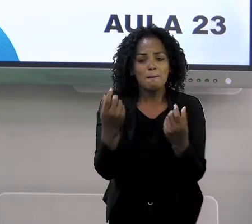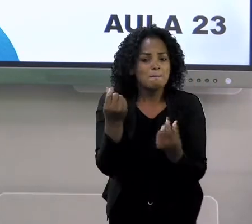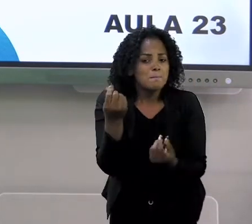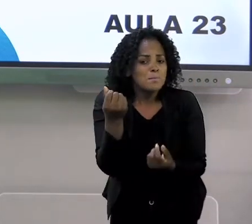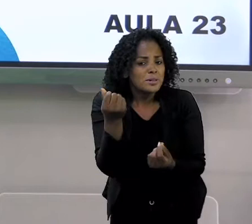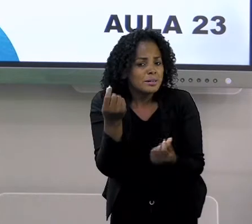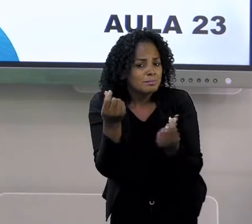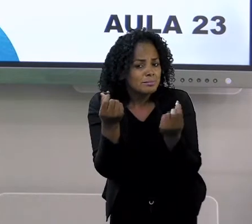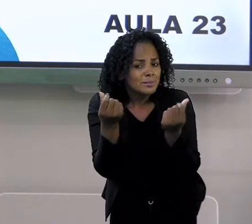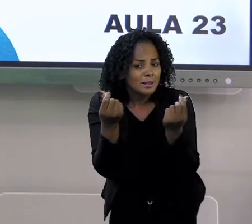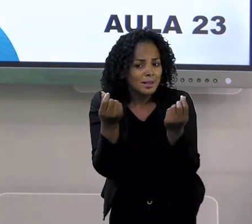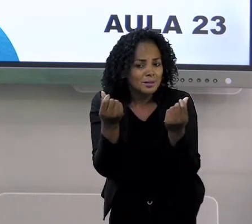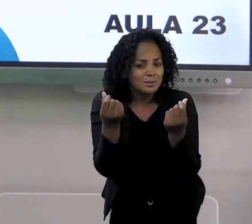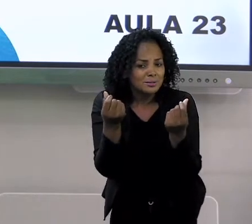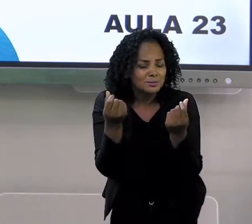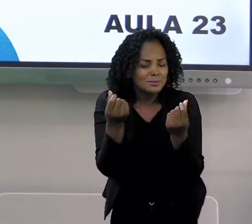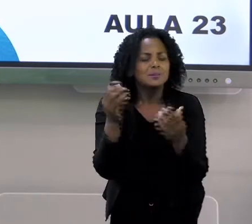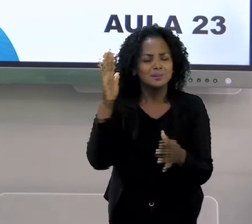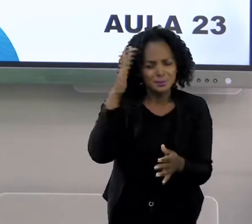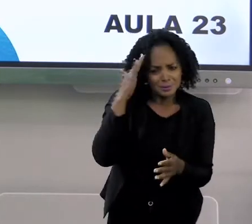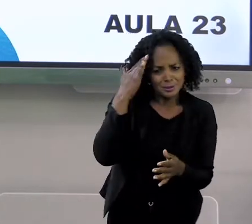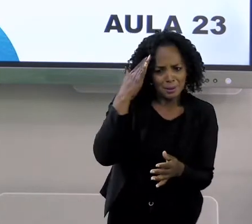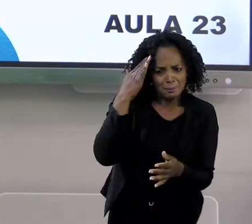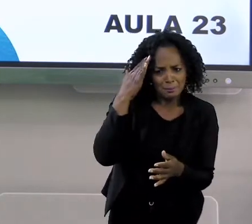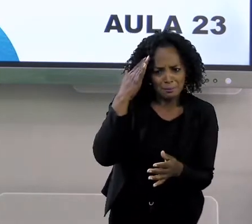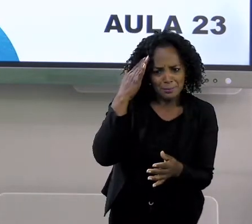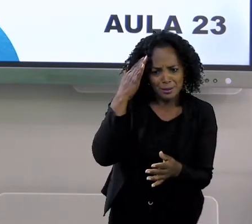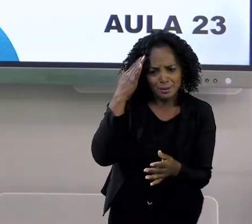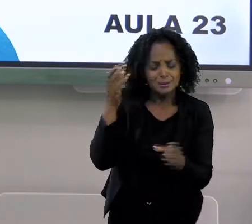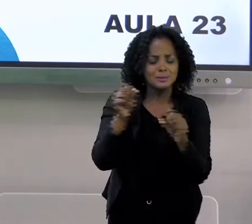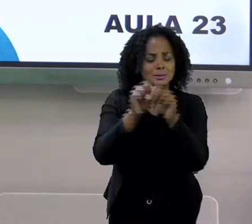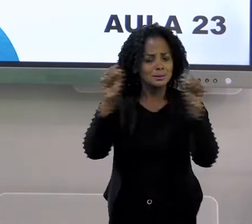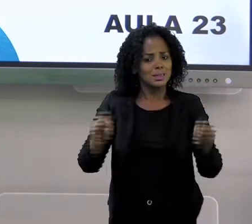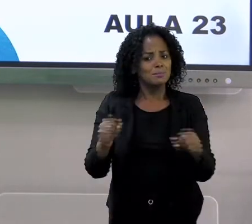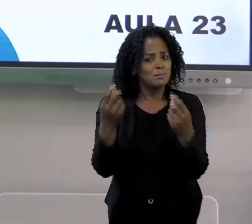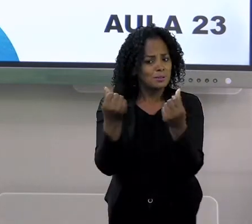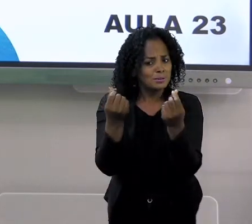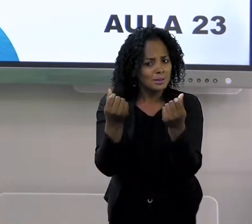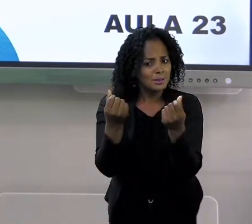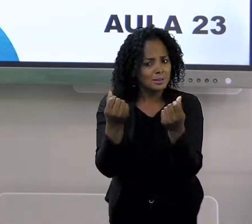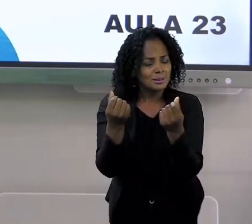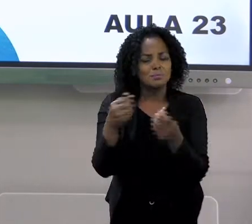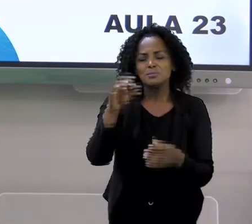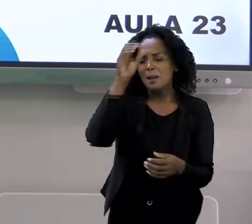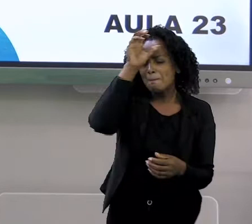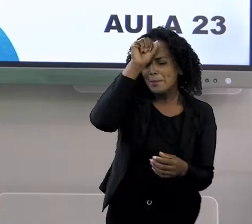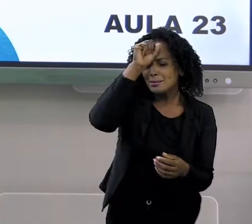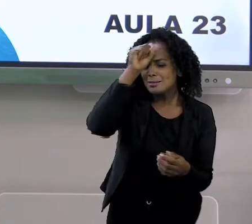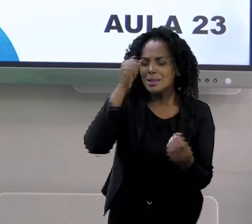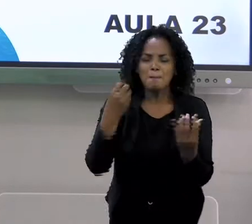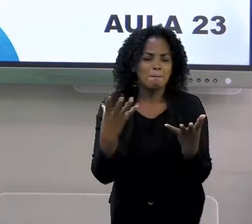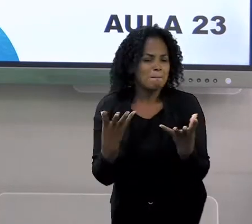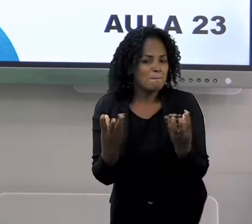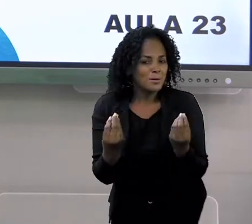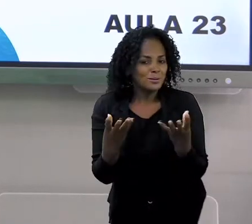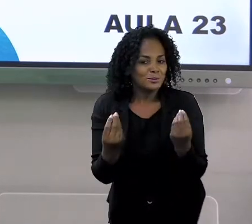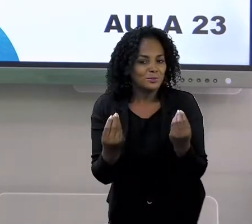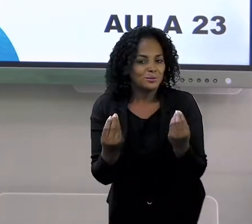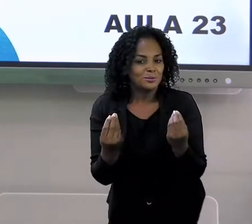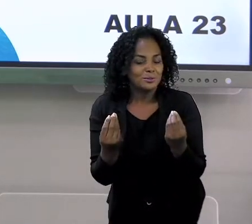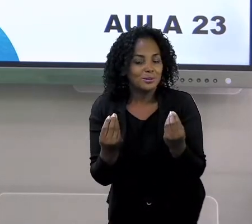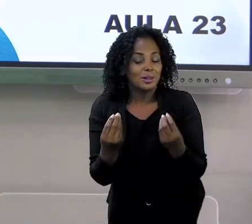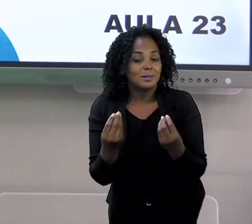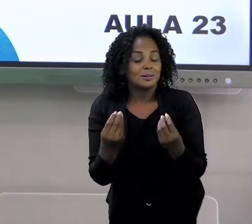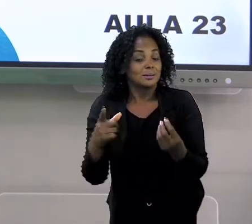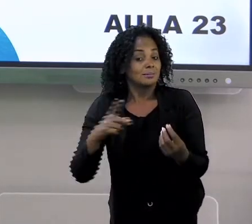Vocês já ouviram falar sobre sistema monetário? Vamos aprender bastante hoje. Trouxe uma